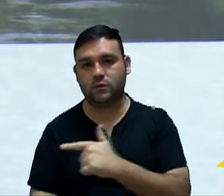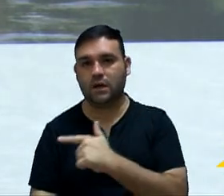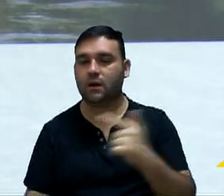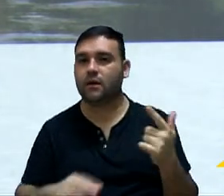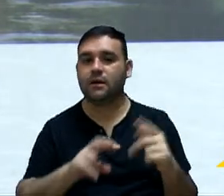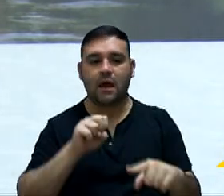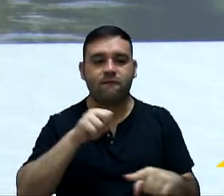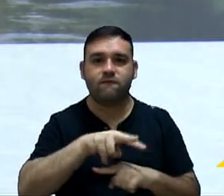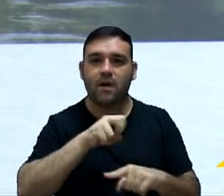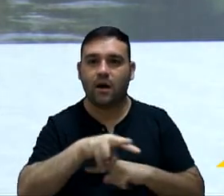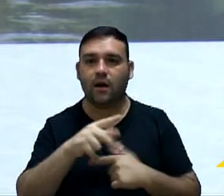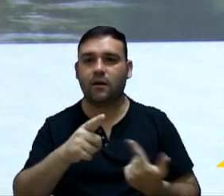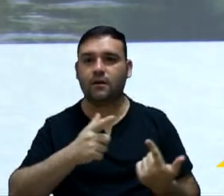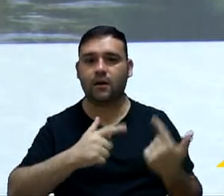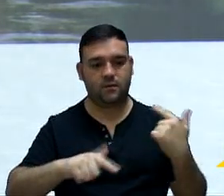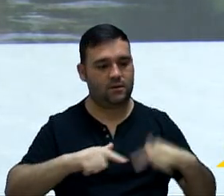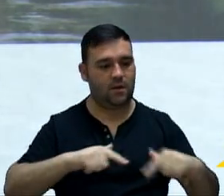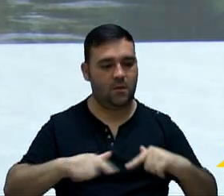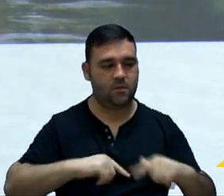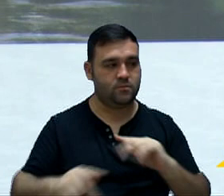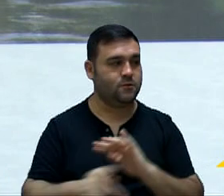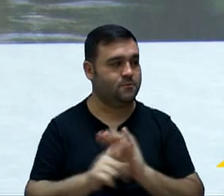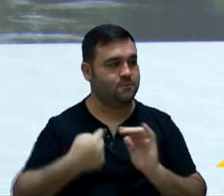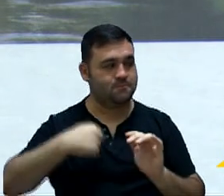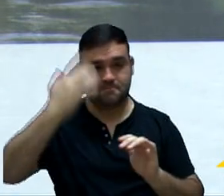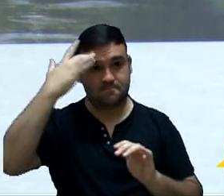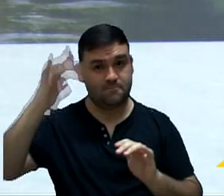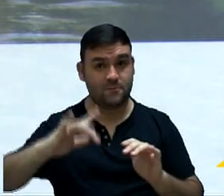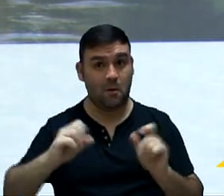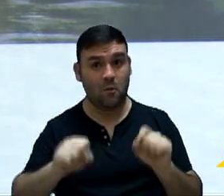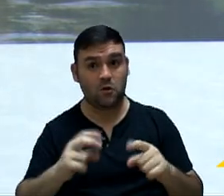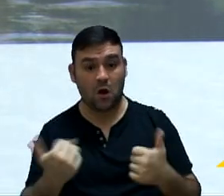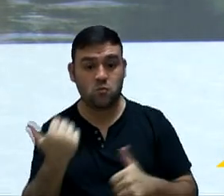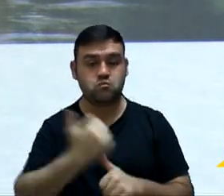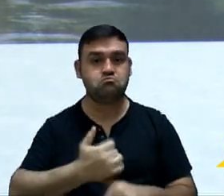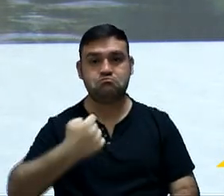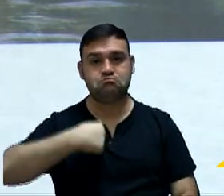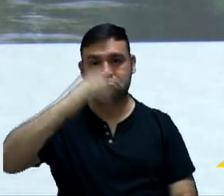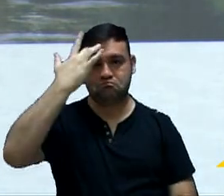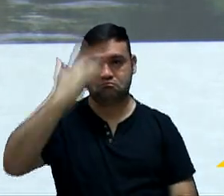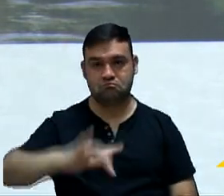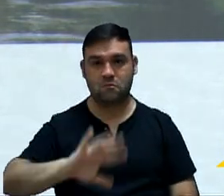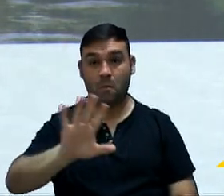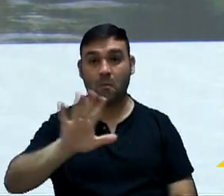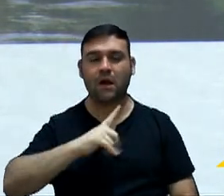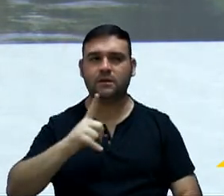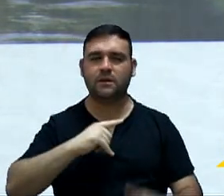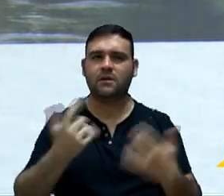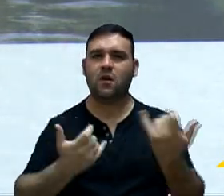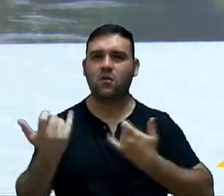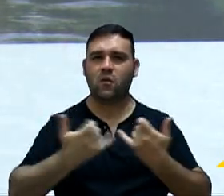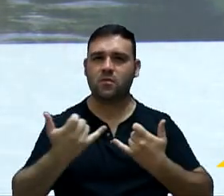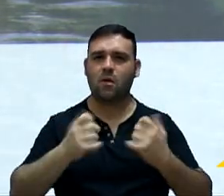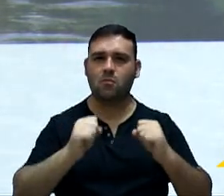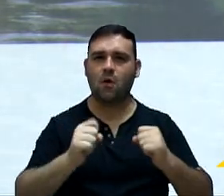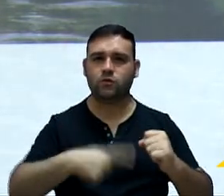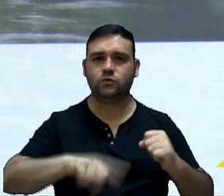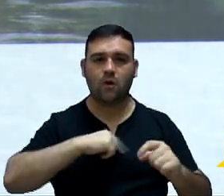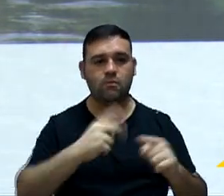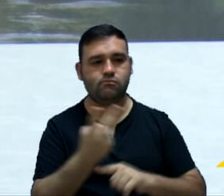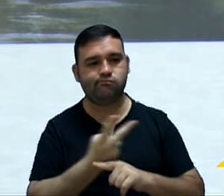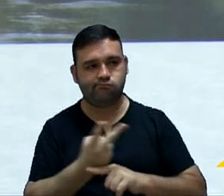de vagas que poderiam ser repostas. Mas é uma informação que nós podemos